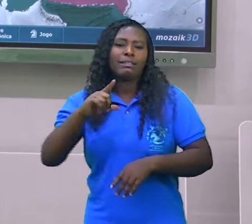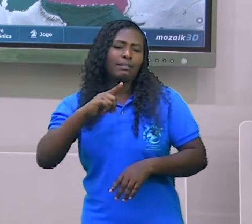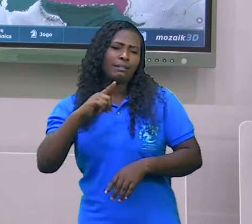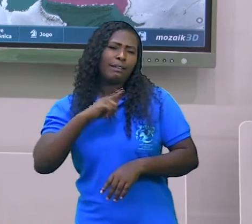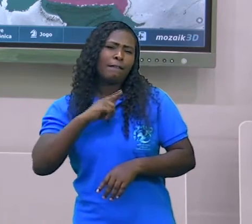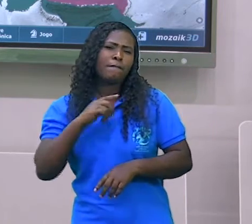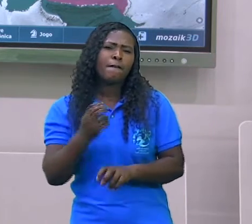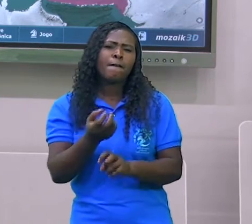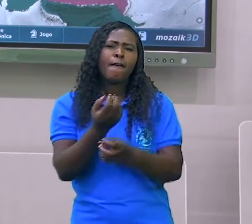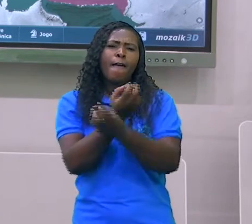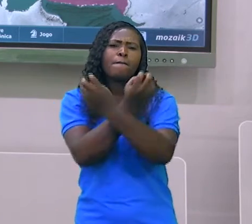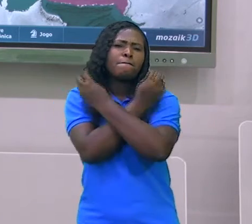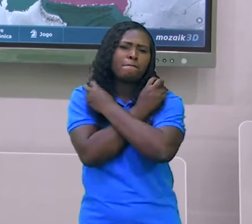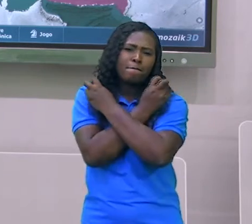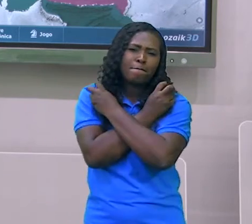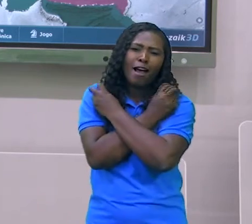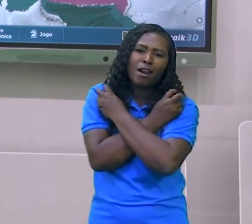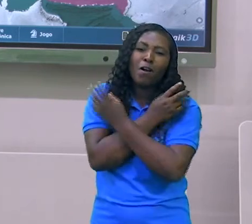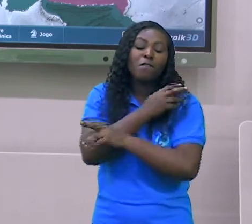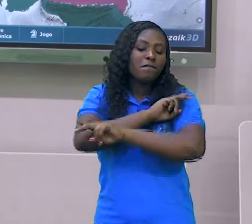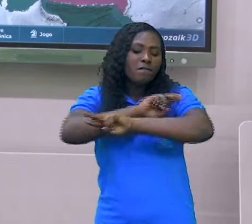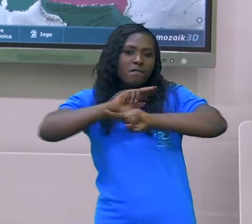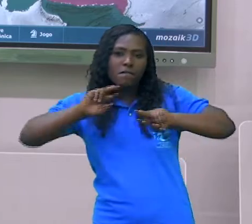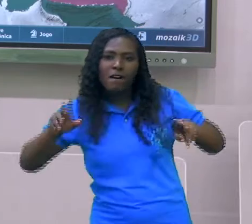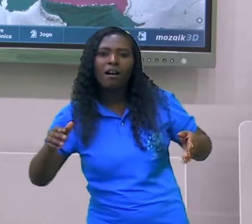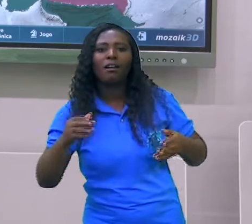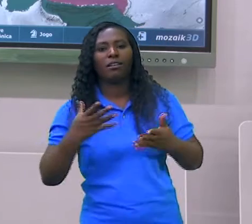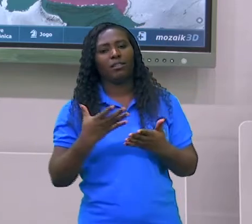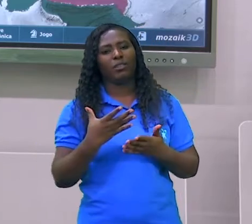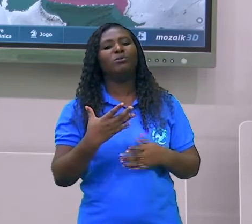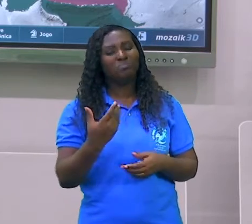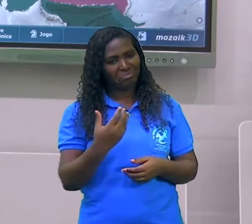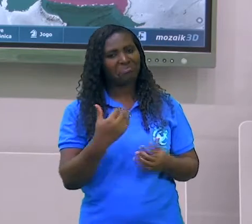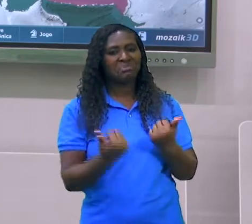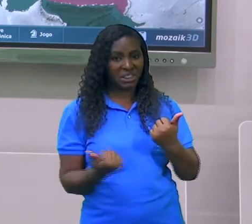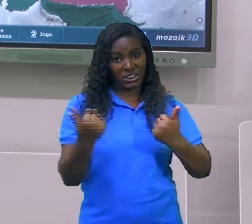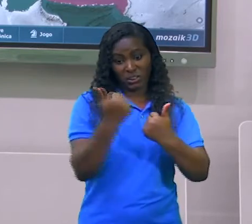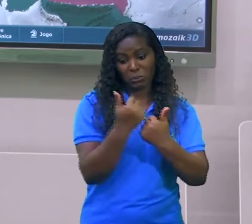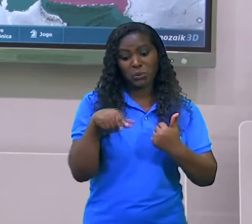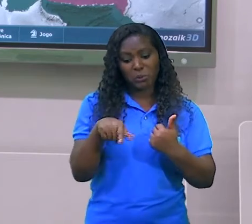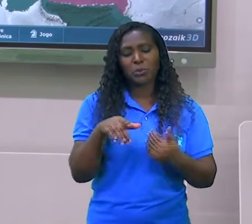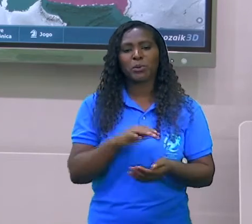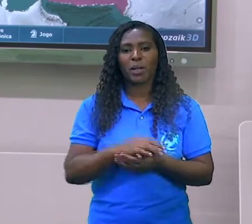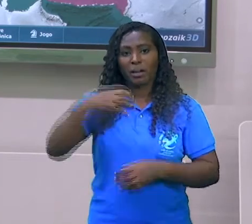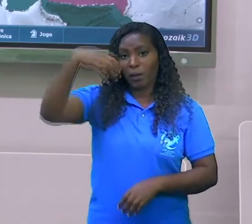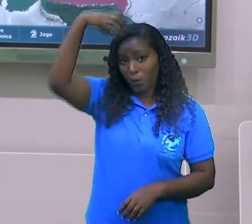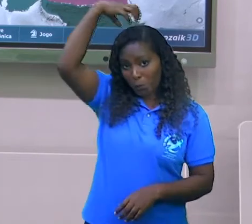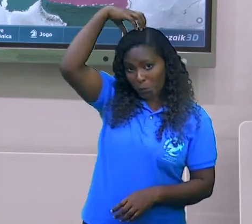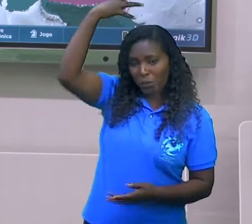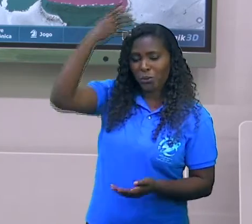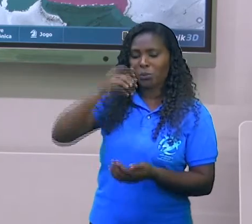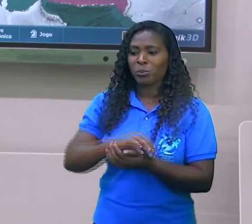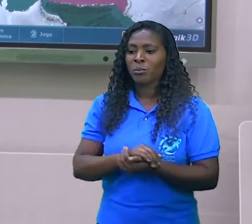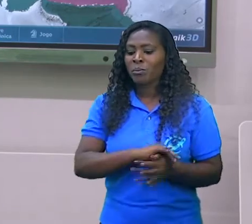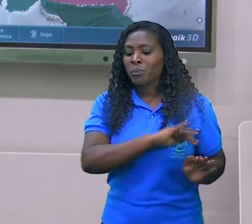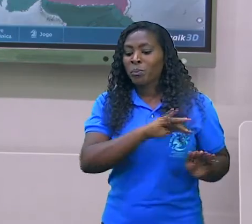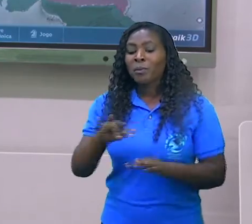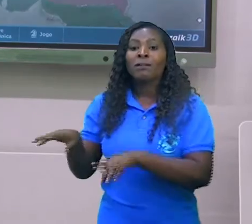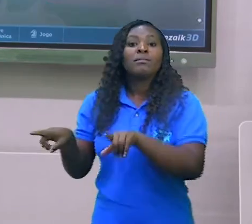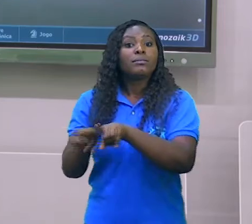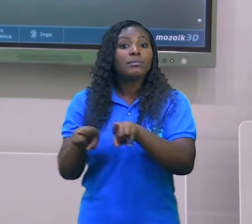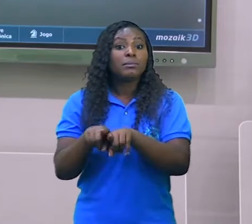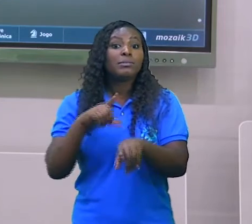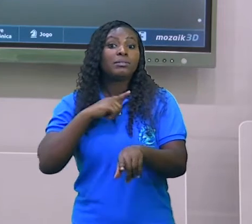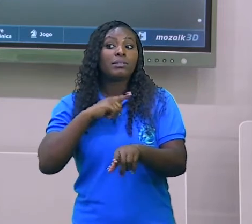dessa família ptolomaica. E nós temos os estados sucessores do... Ah, desculpa, aqui os estados sucessores. Nós temos